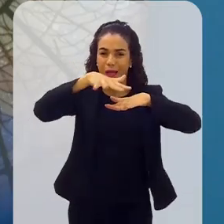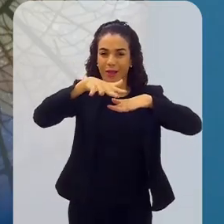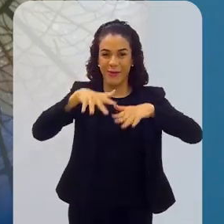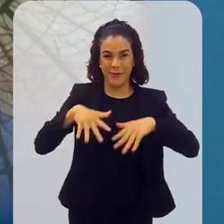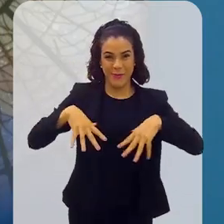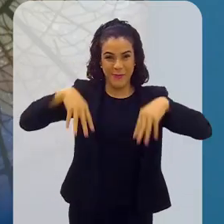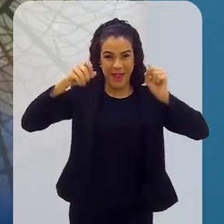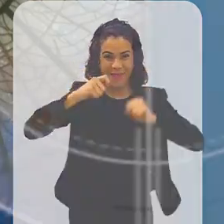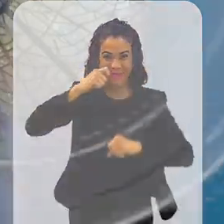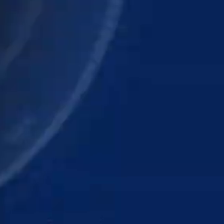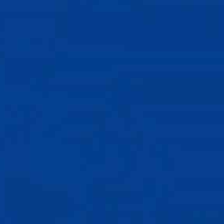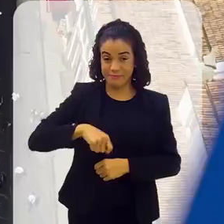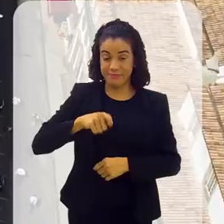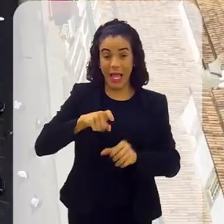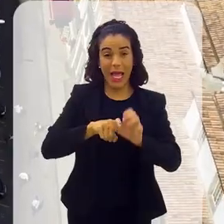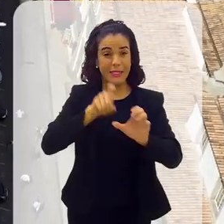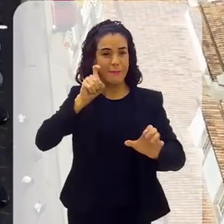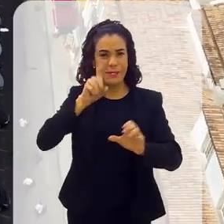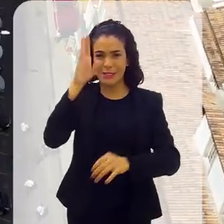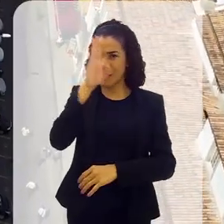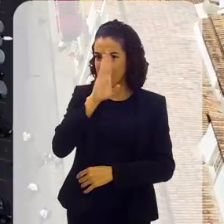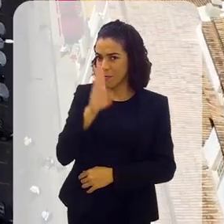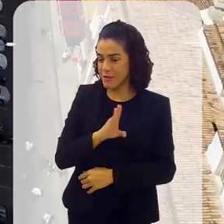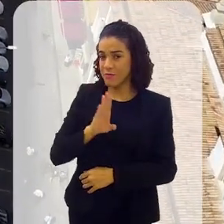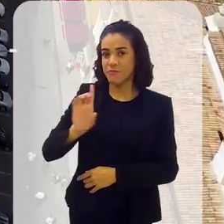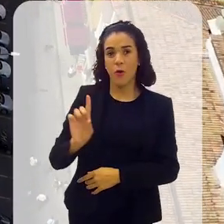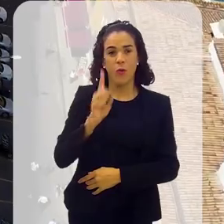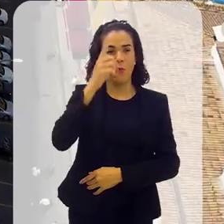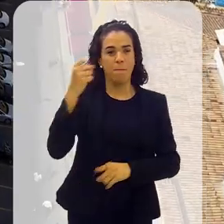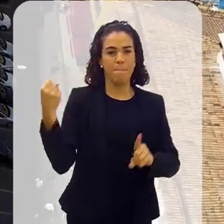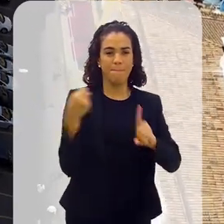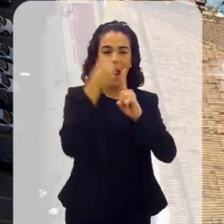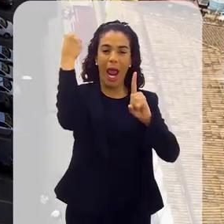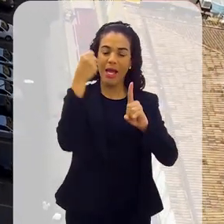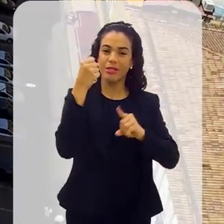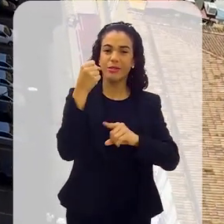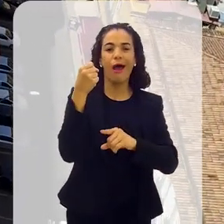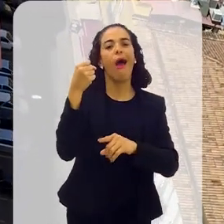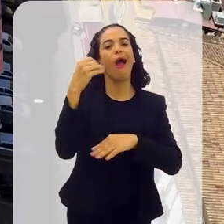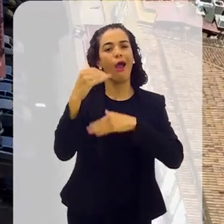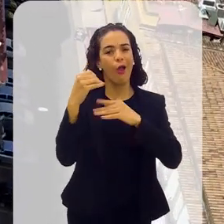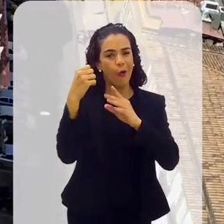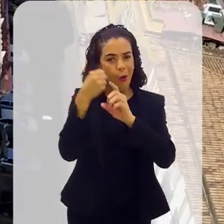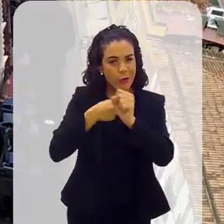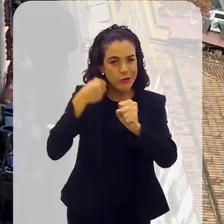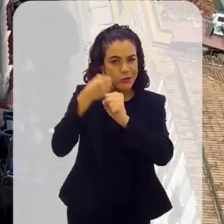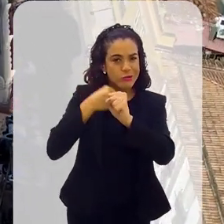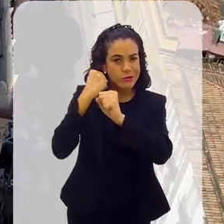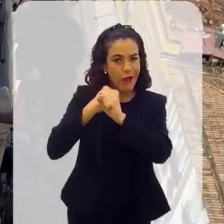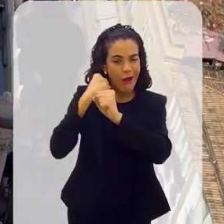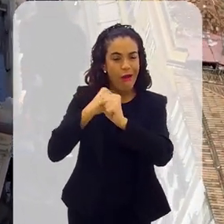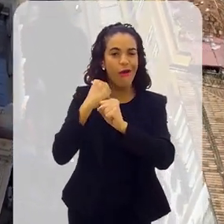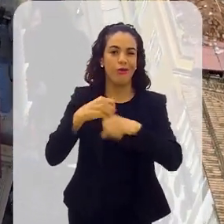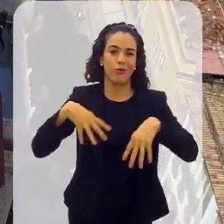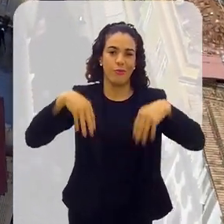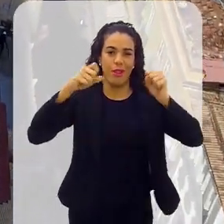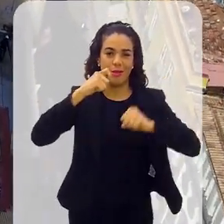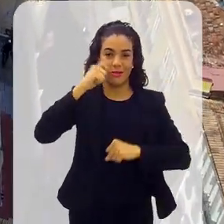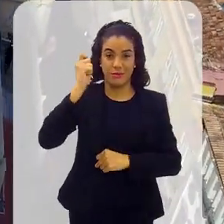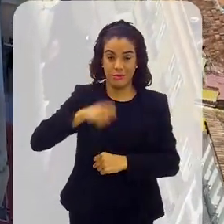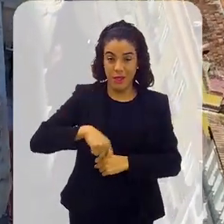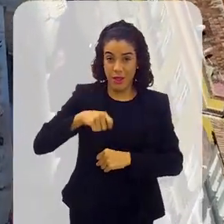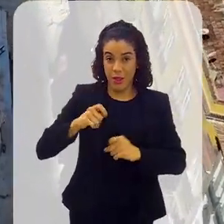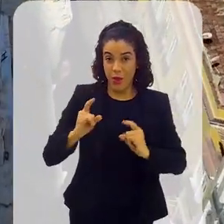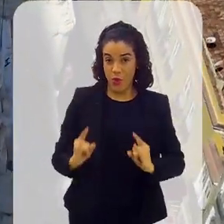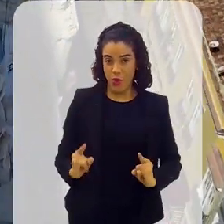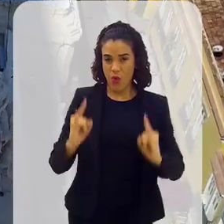Palácio Tiradentes. A independência do Brasil também foi um dos principais marcos para a construção do Palácio Tiradentes. O